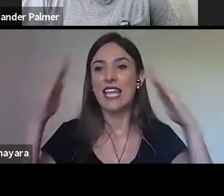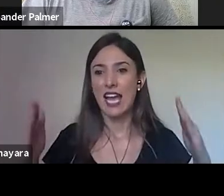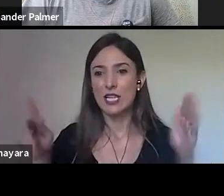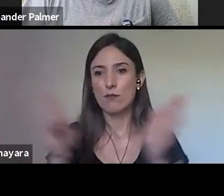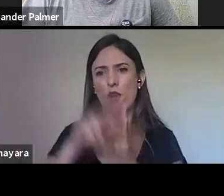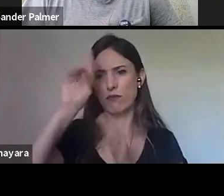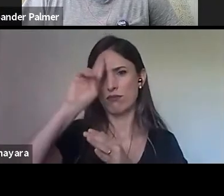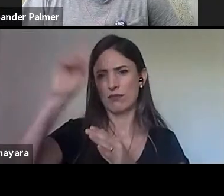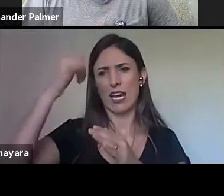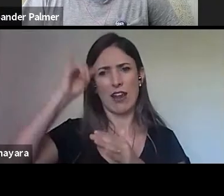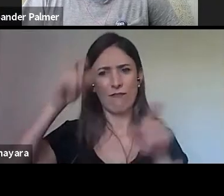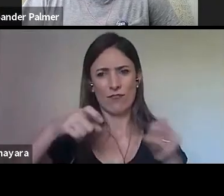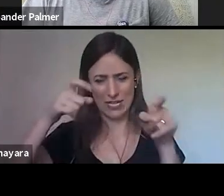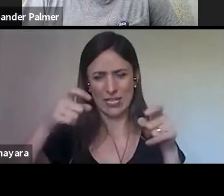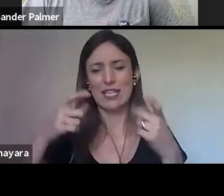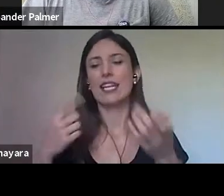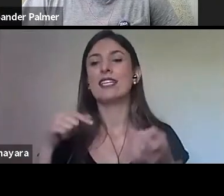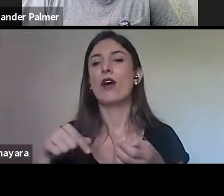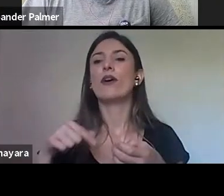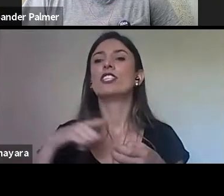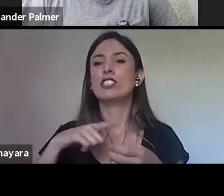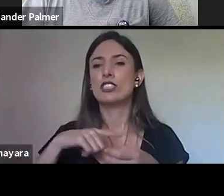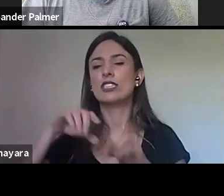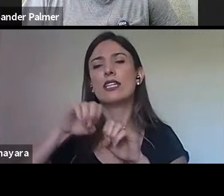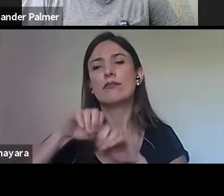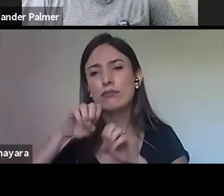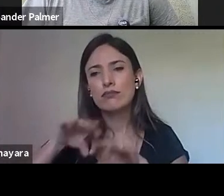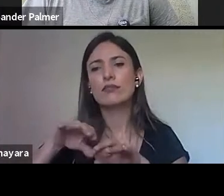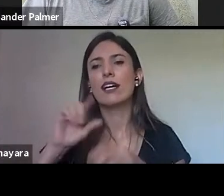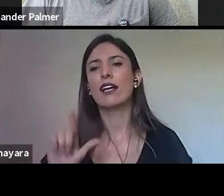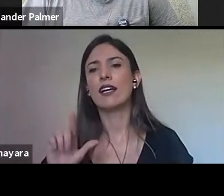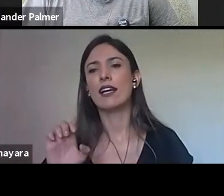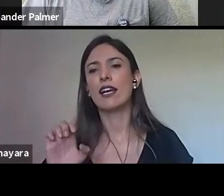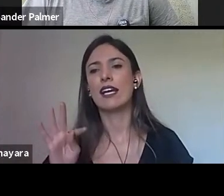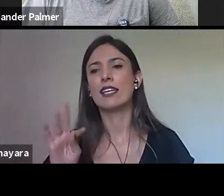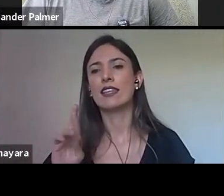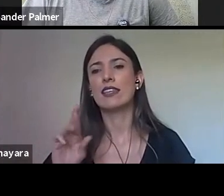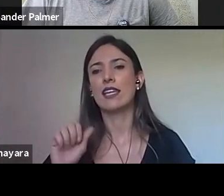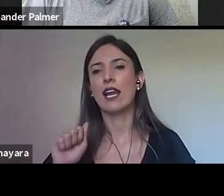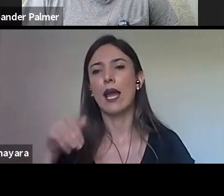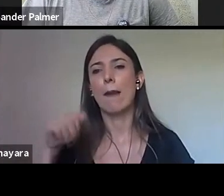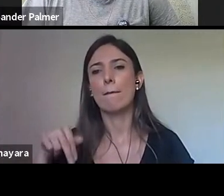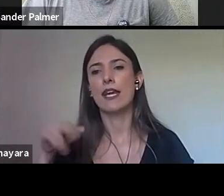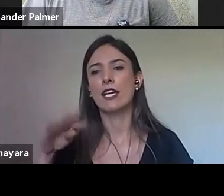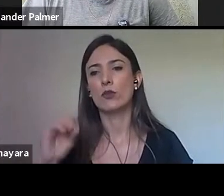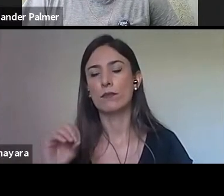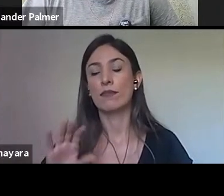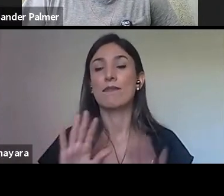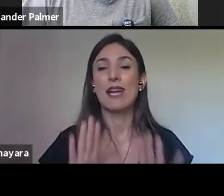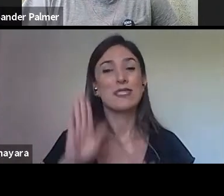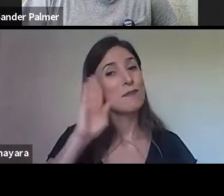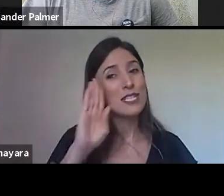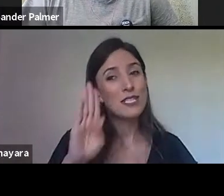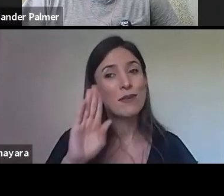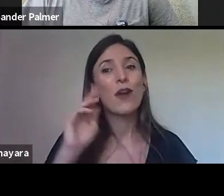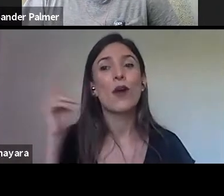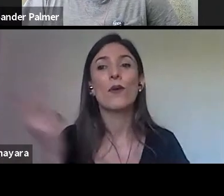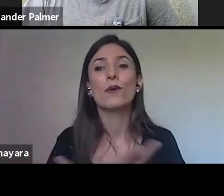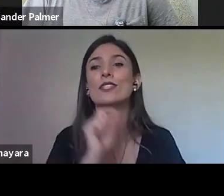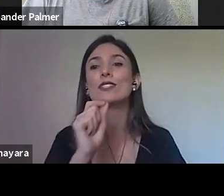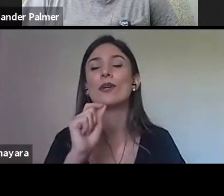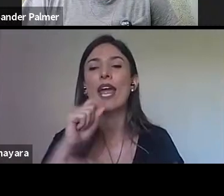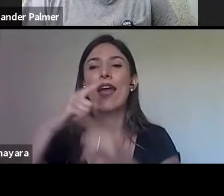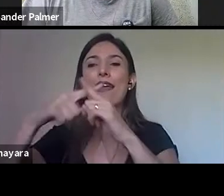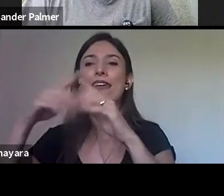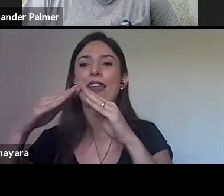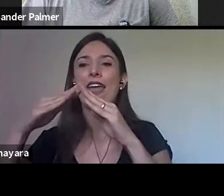conhecimentos, e aí a gente volta para o poder dessa igreja, que, numa